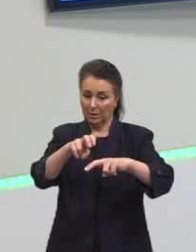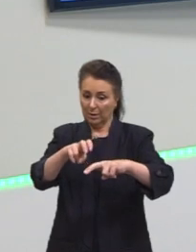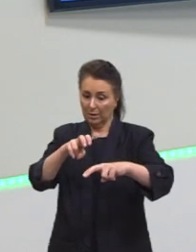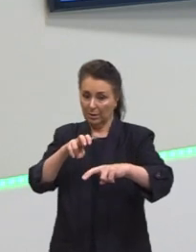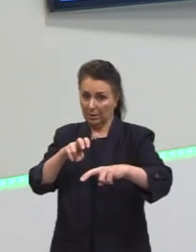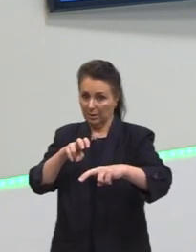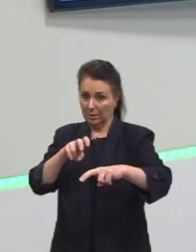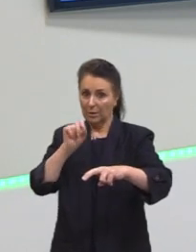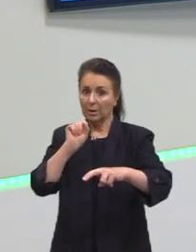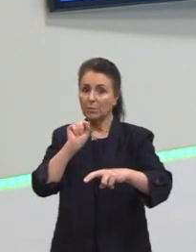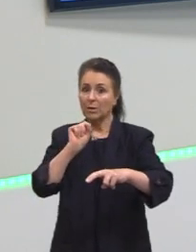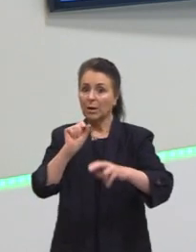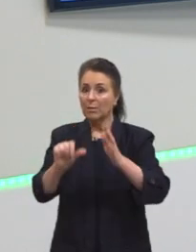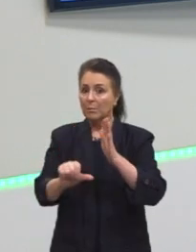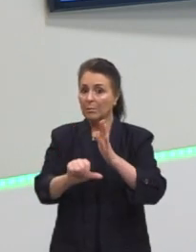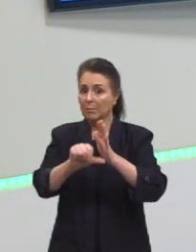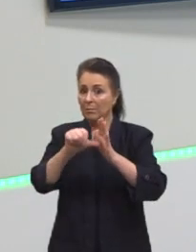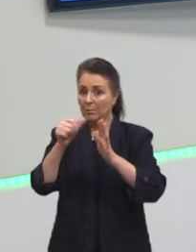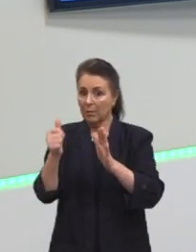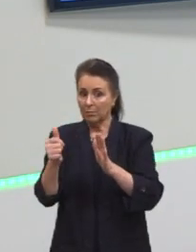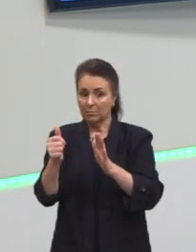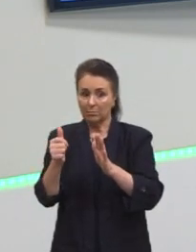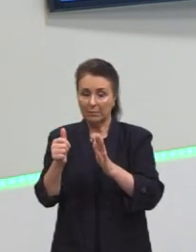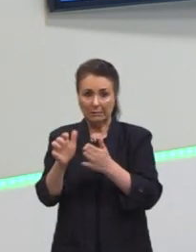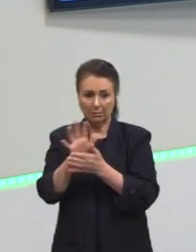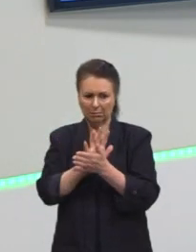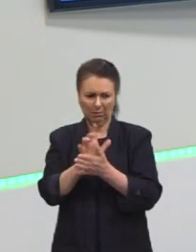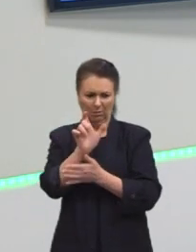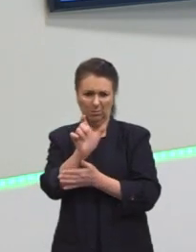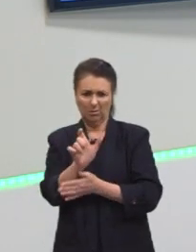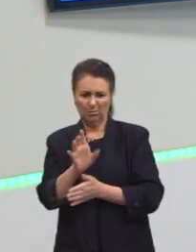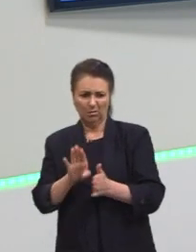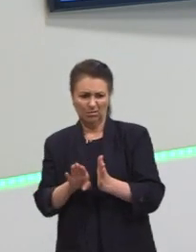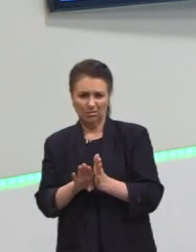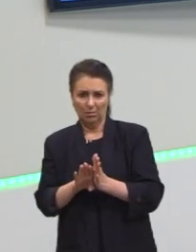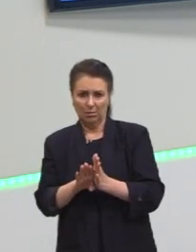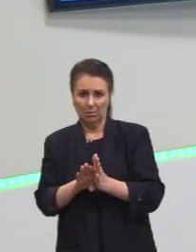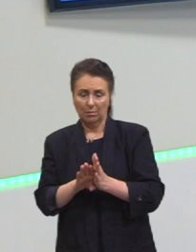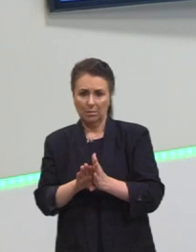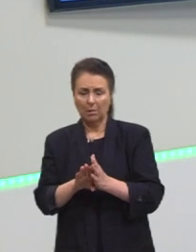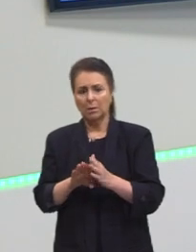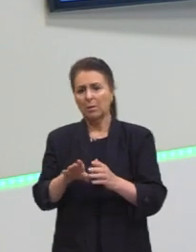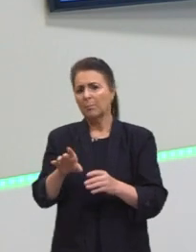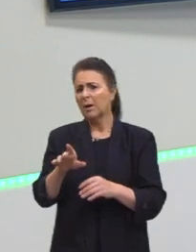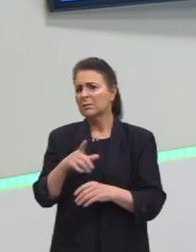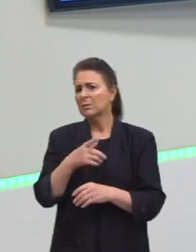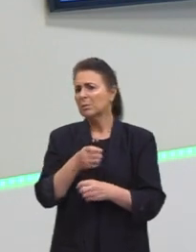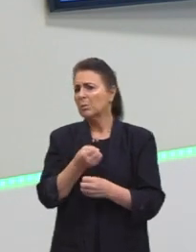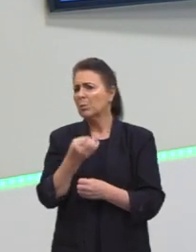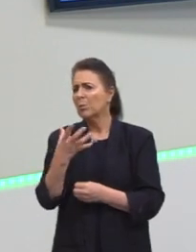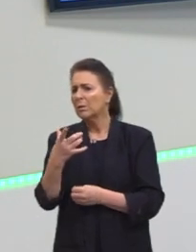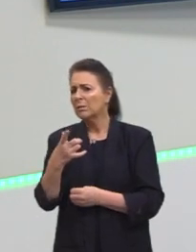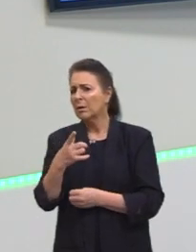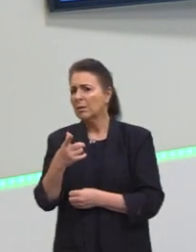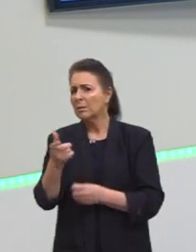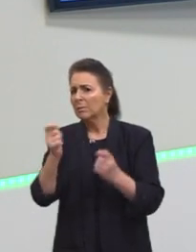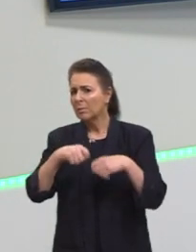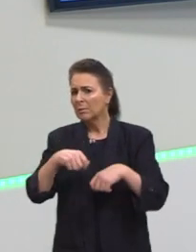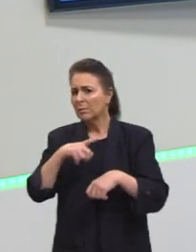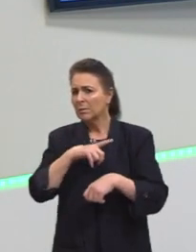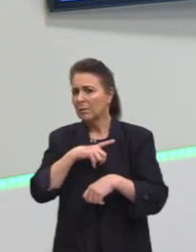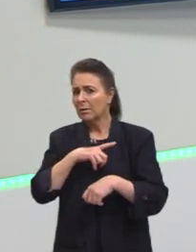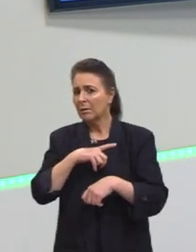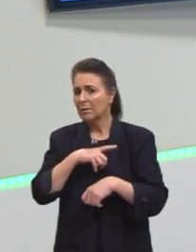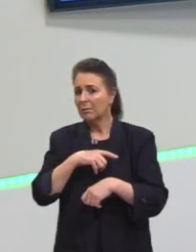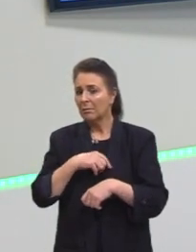chegar primeiro. E aí não chega ninguém. Mas quantas possibilidades eu ainda tenho se não chegou ninguém? Só